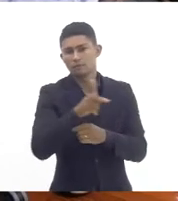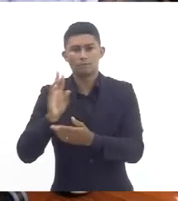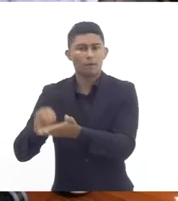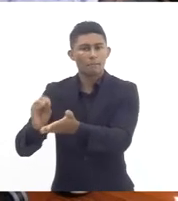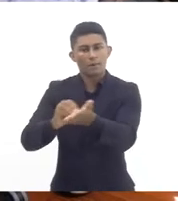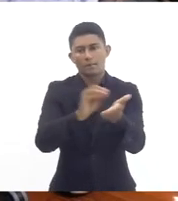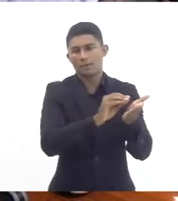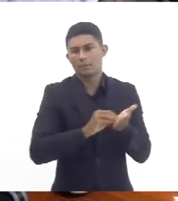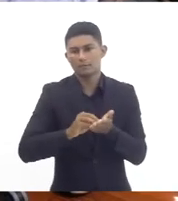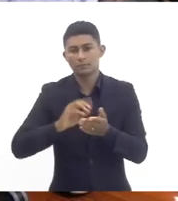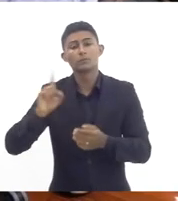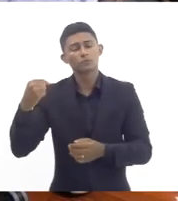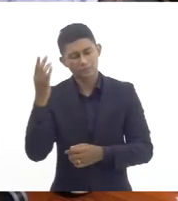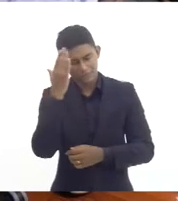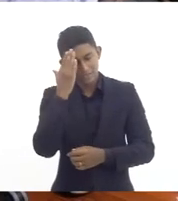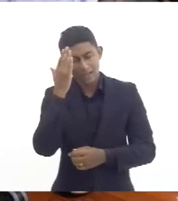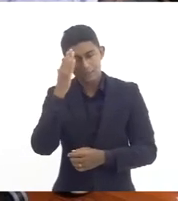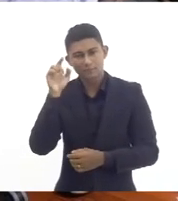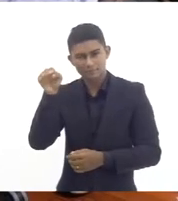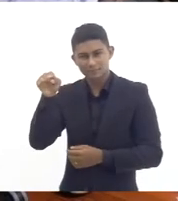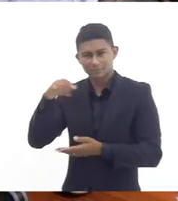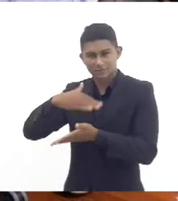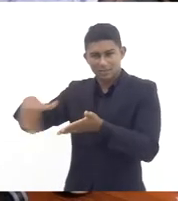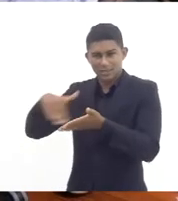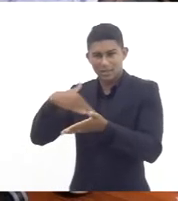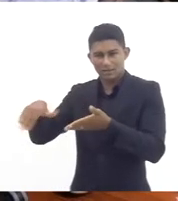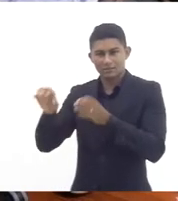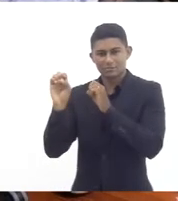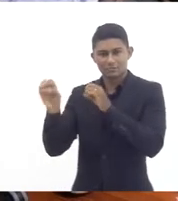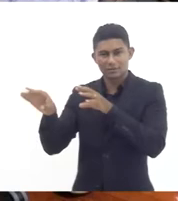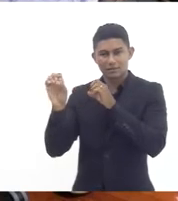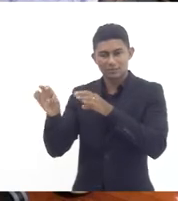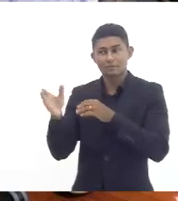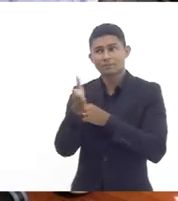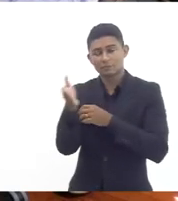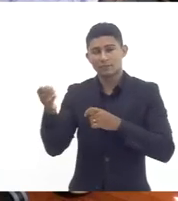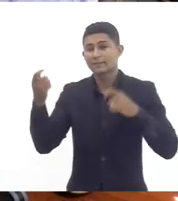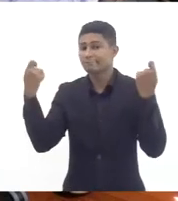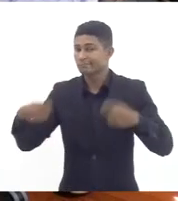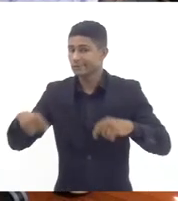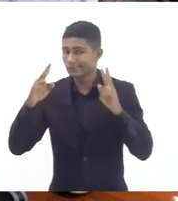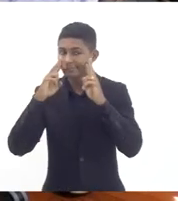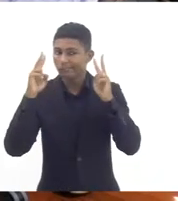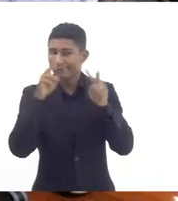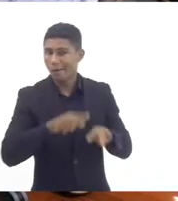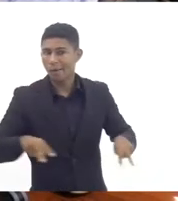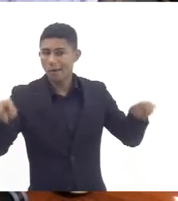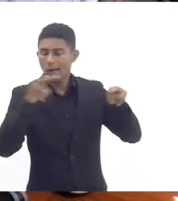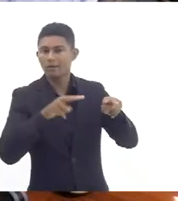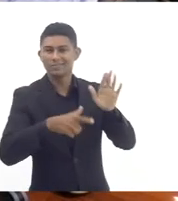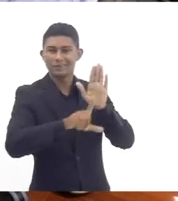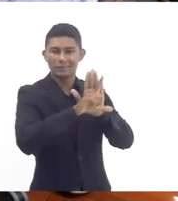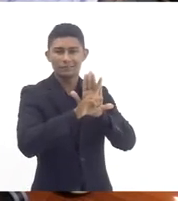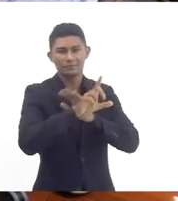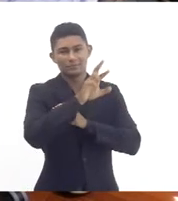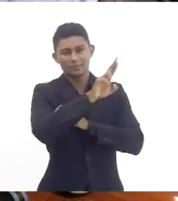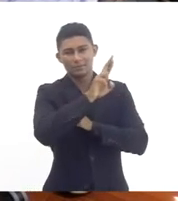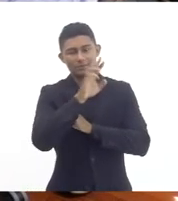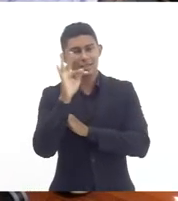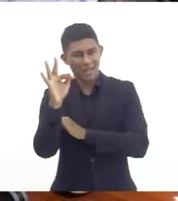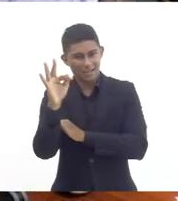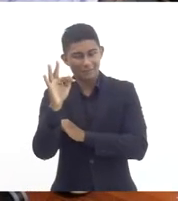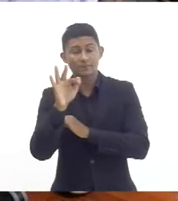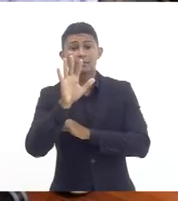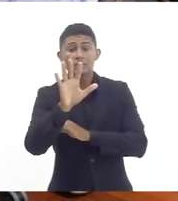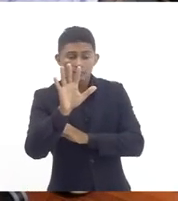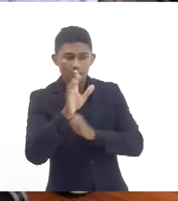e aí olhando para a SEDUC ela vai ter que olhar para o regime de recuperação fiscal mas entendendo